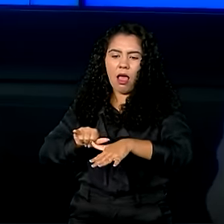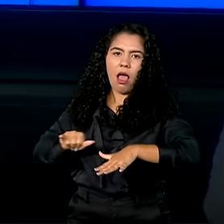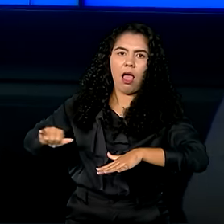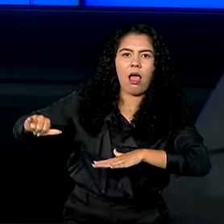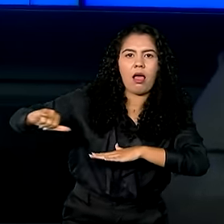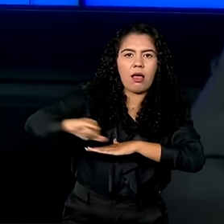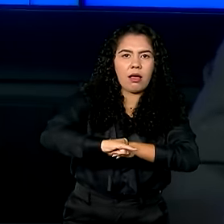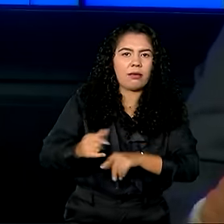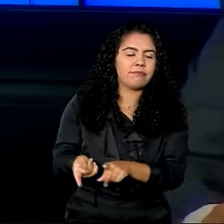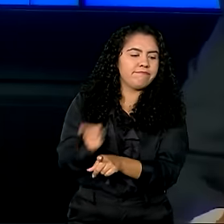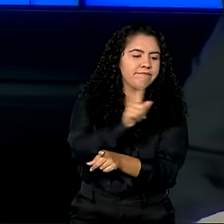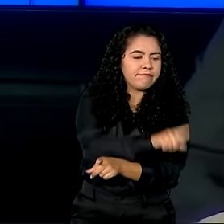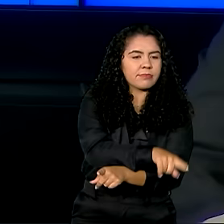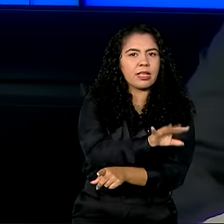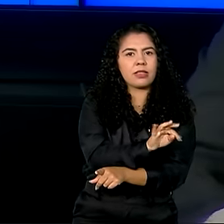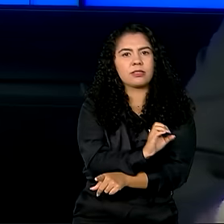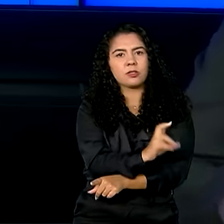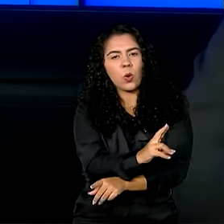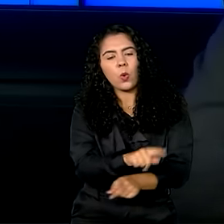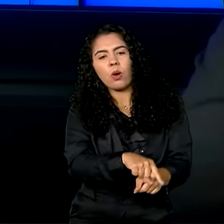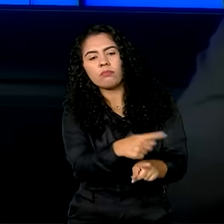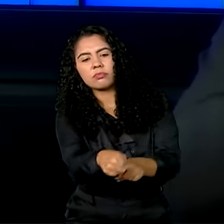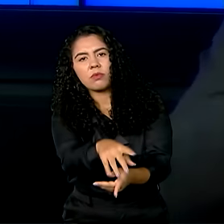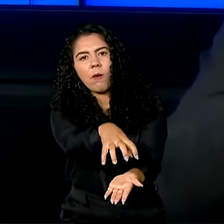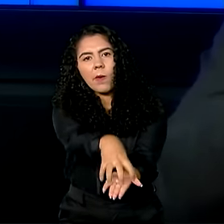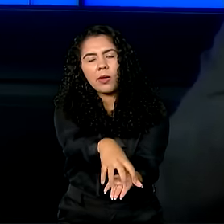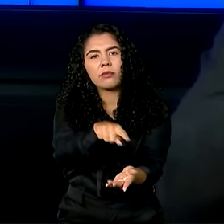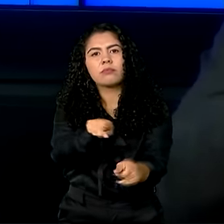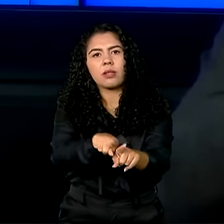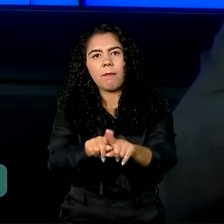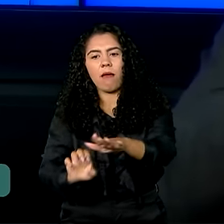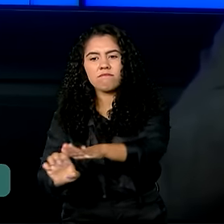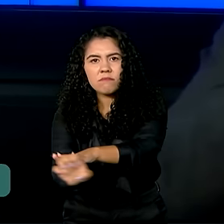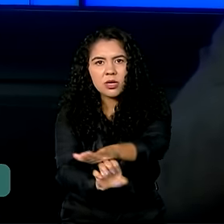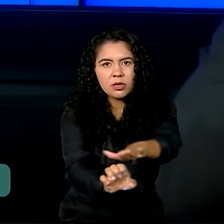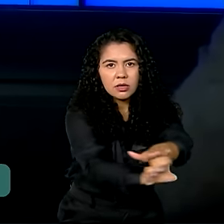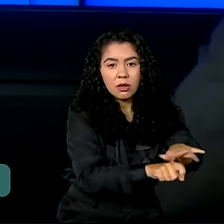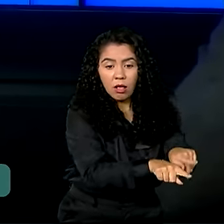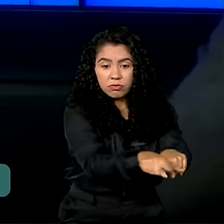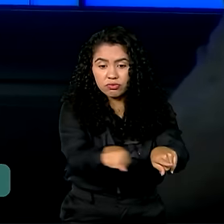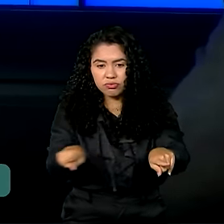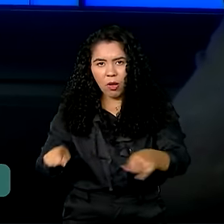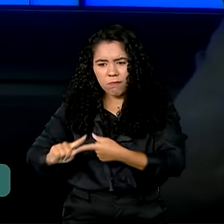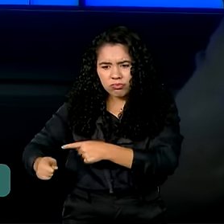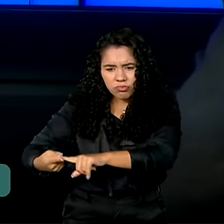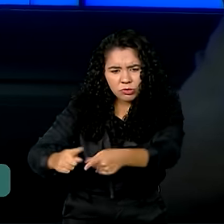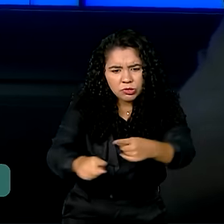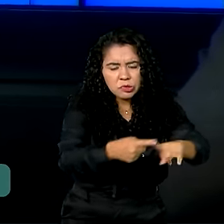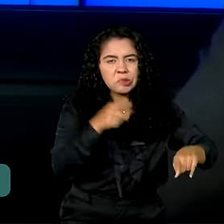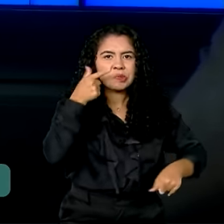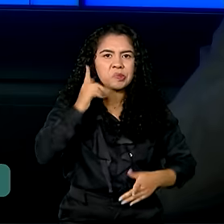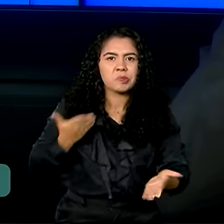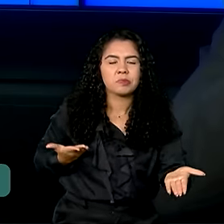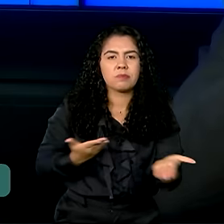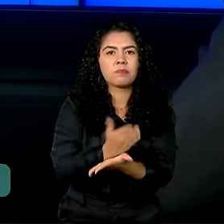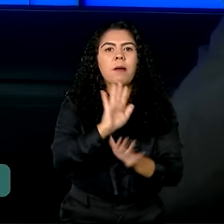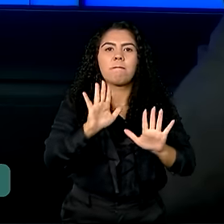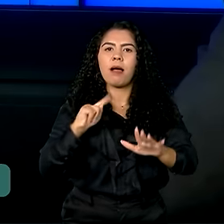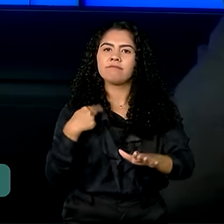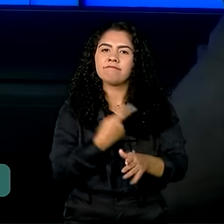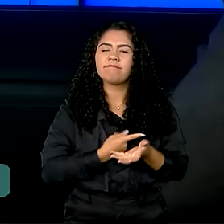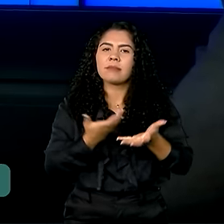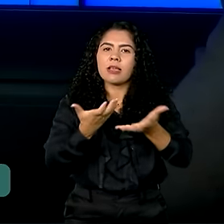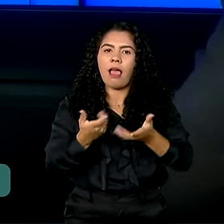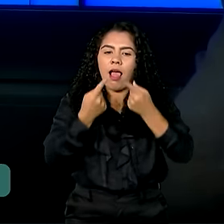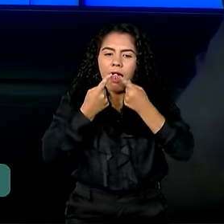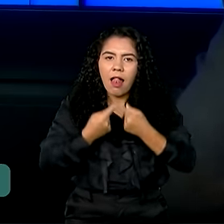próprias concessionárias e o que nós queremos é lançar esse desafio. A gente